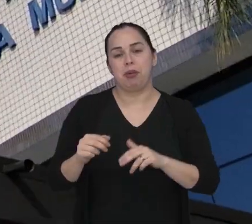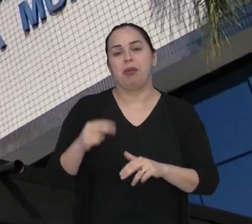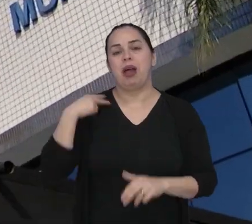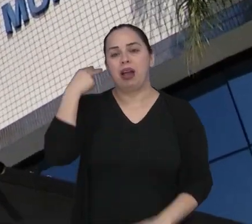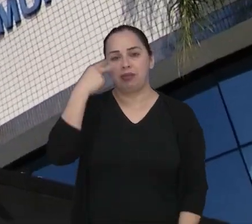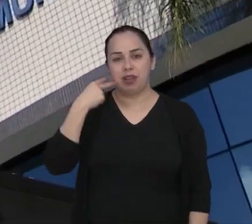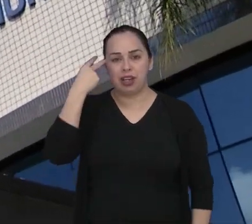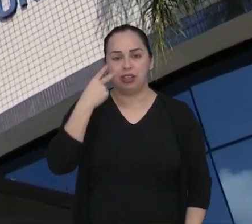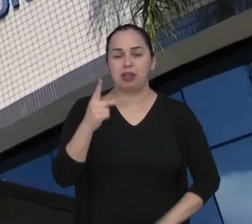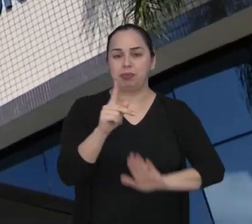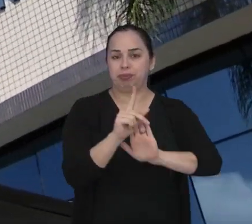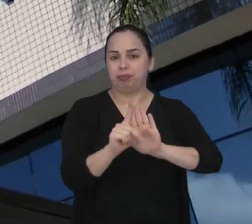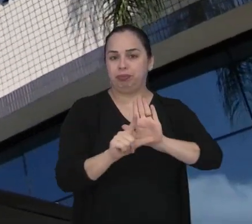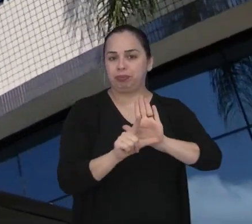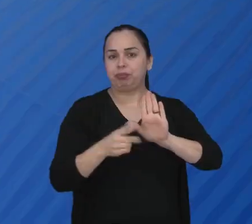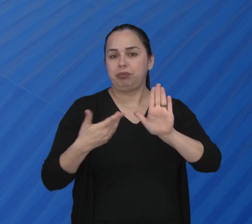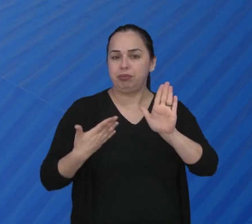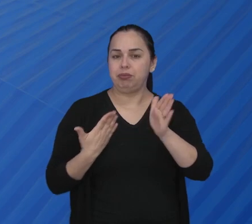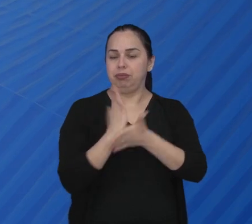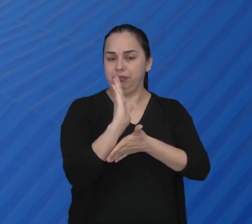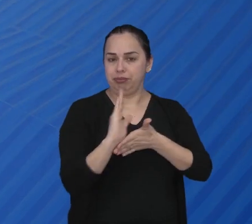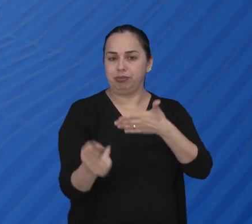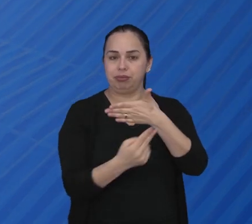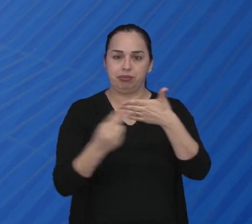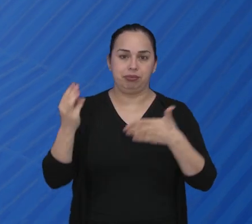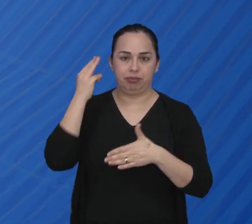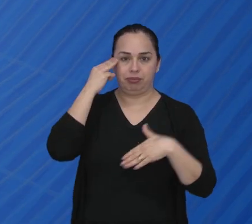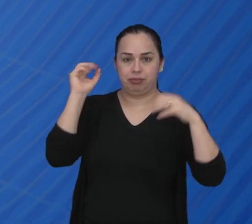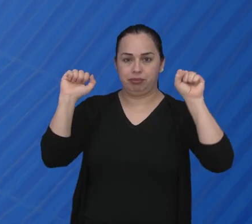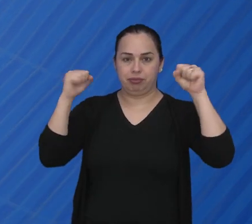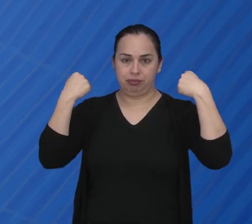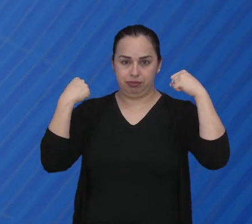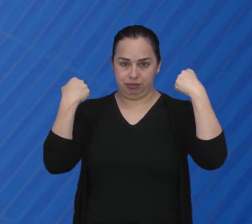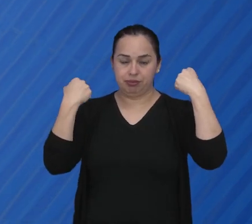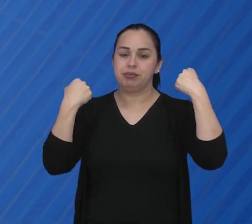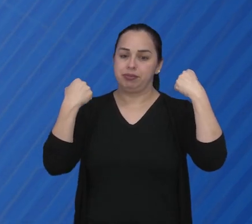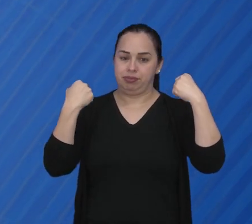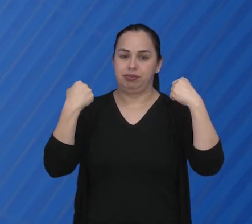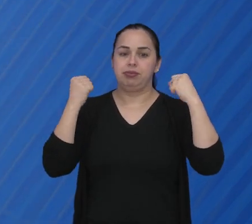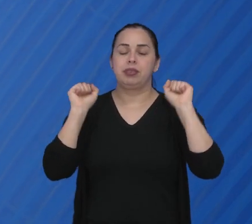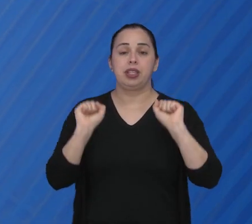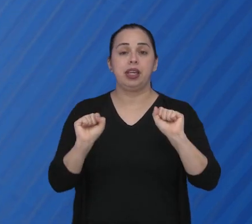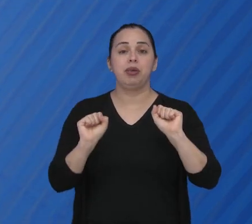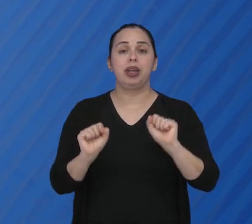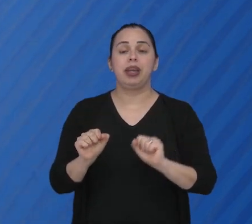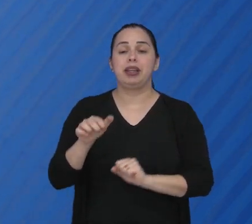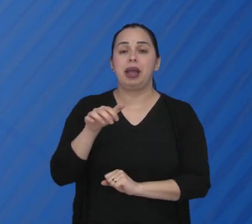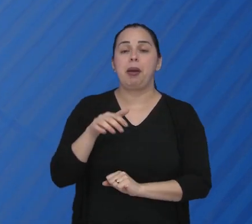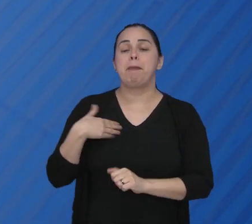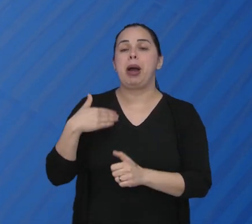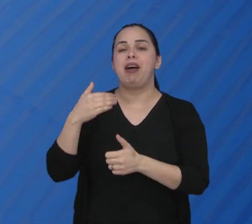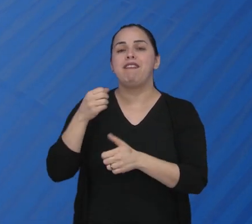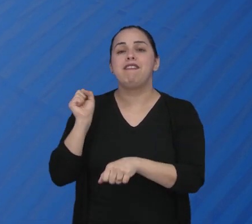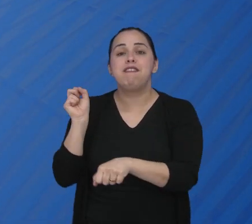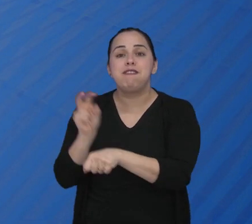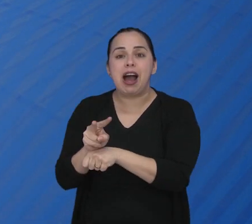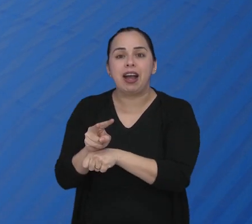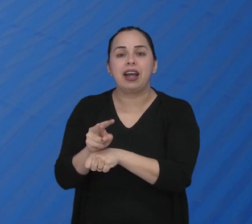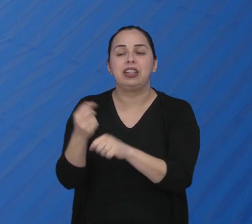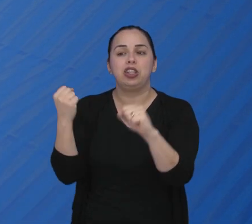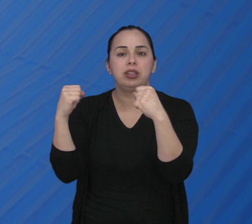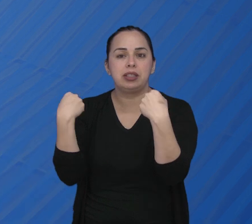Por isso, a Câmara de São José aprovou um projeto de lei de autoria do vereador Marcão da Academia que reserva uma